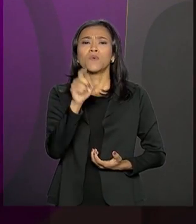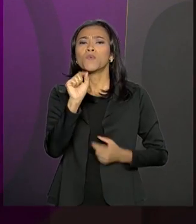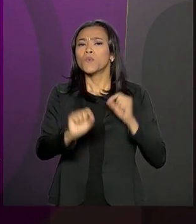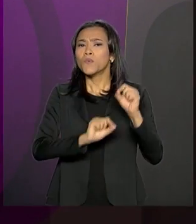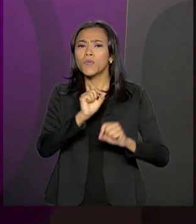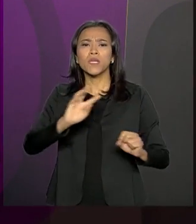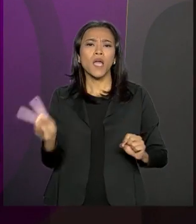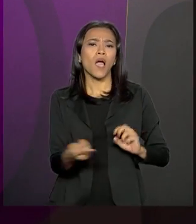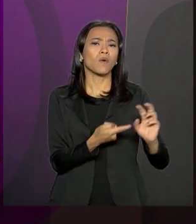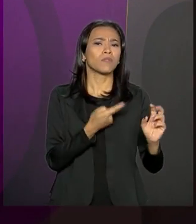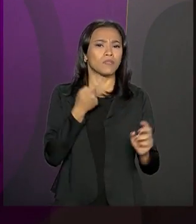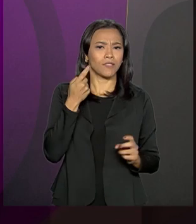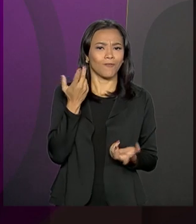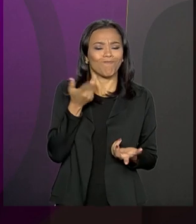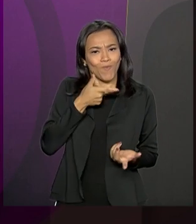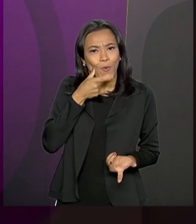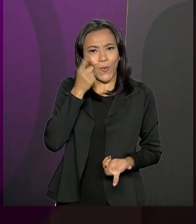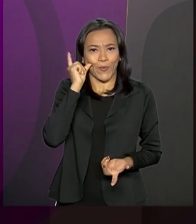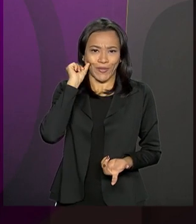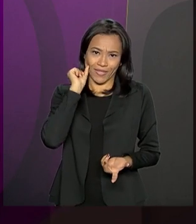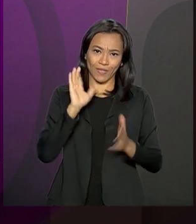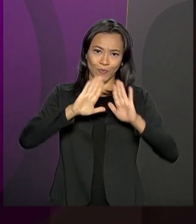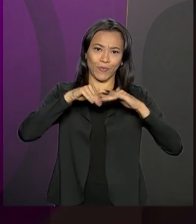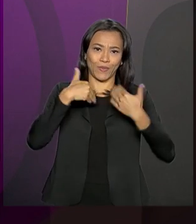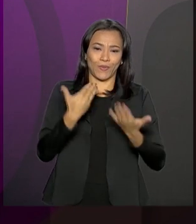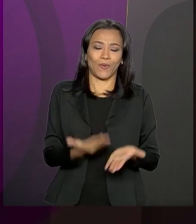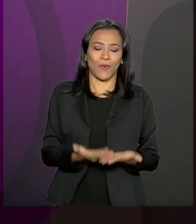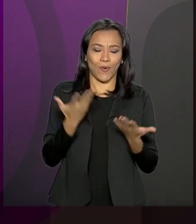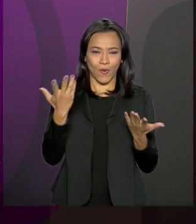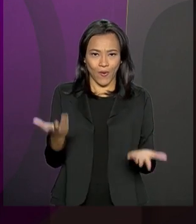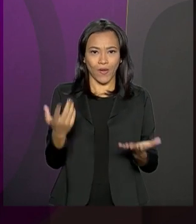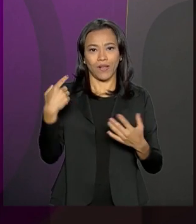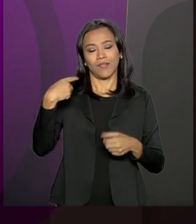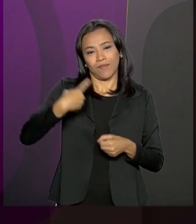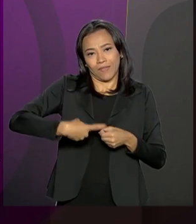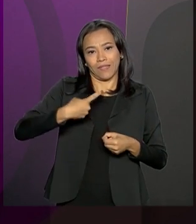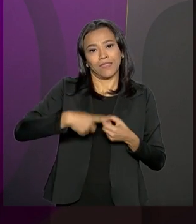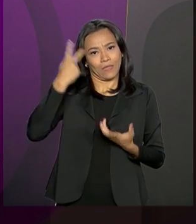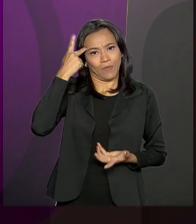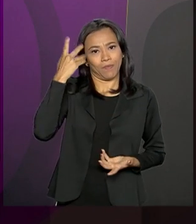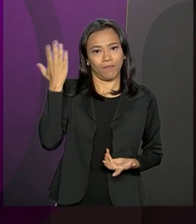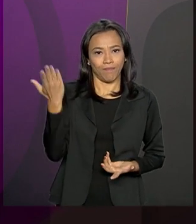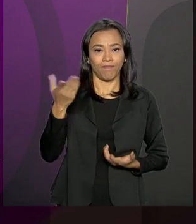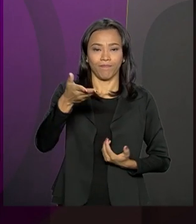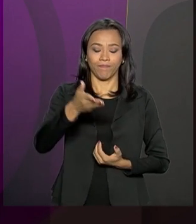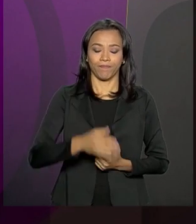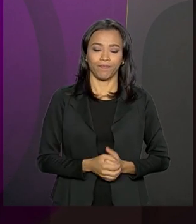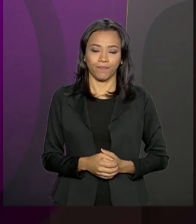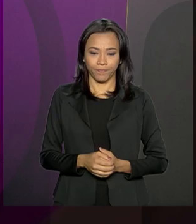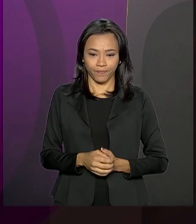desdobramentos da tragédia de ontem numa escola de Suzano. Ricardo, bom dia para você.